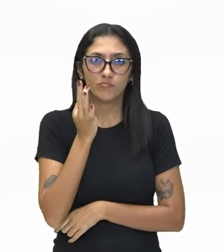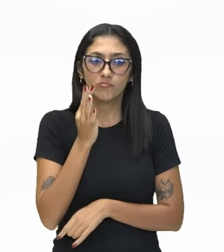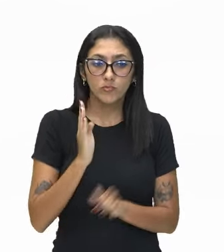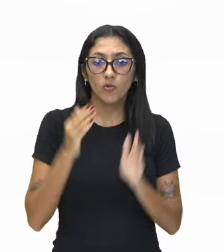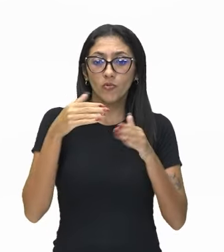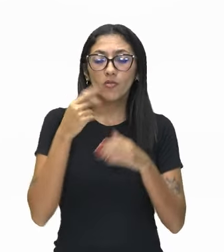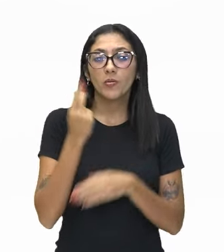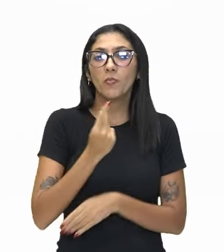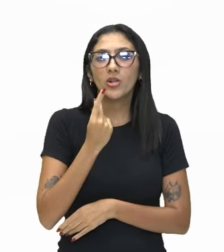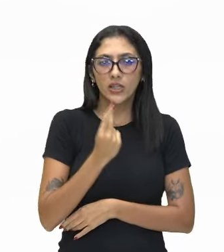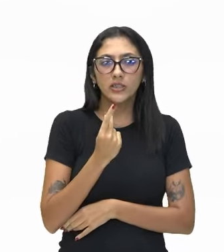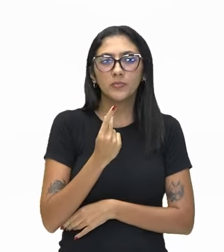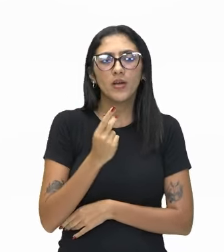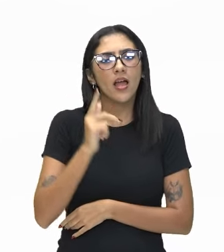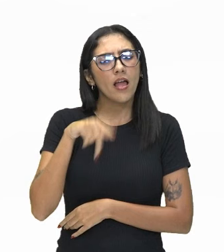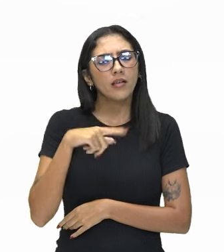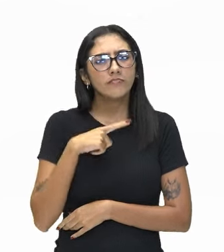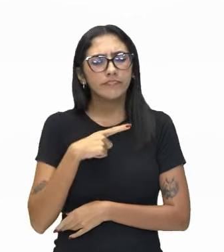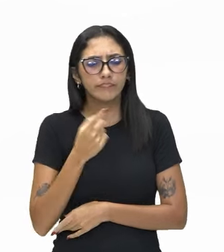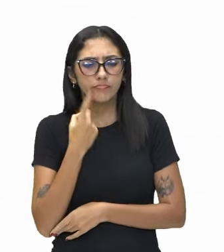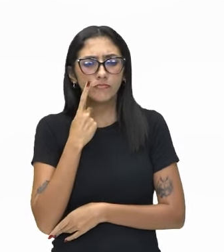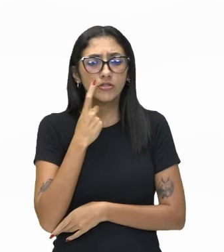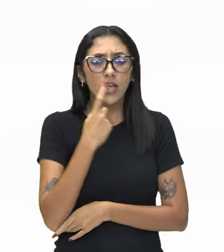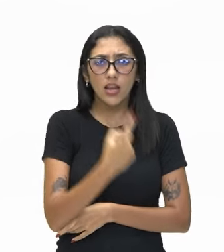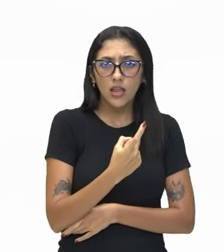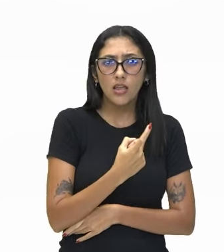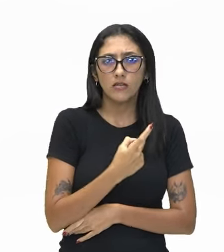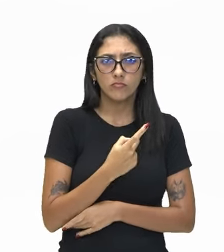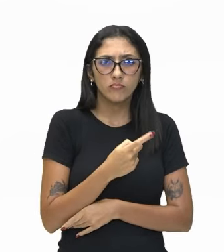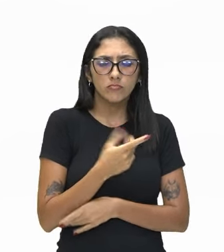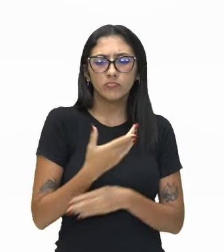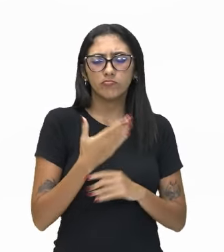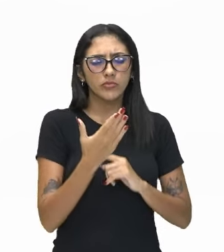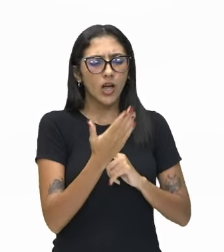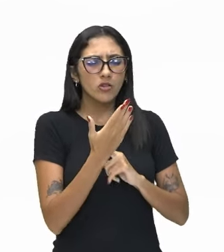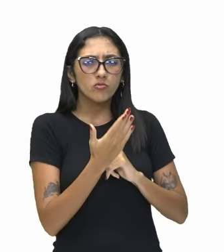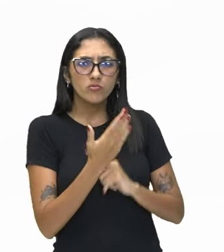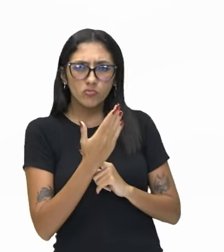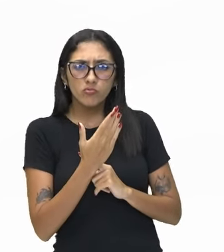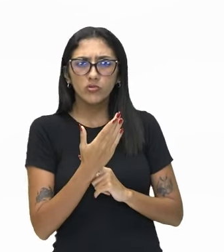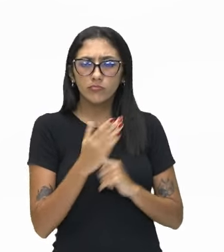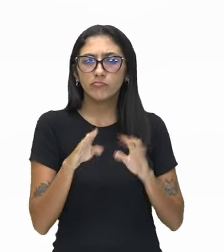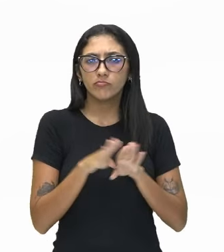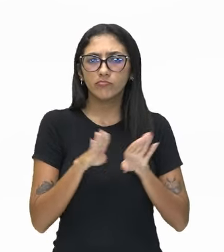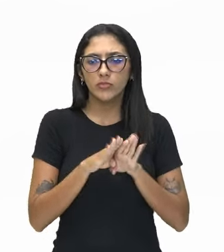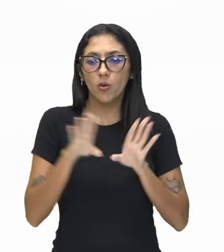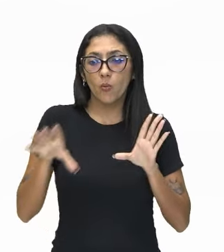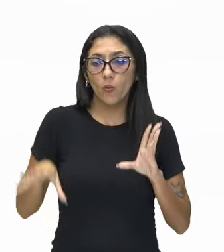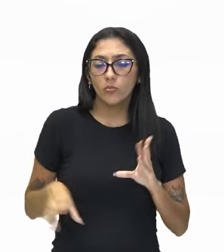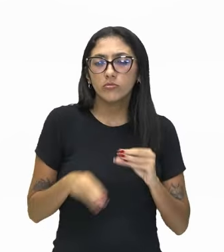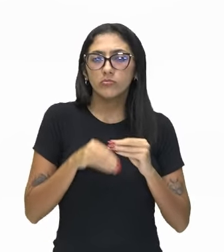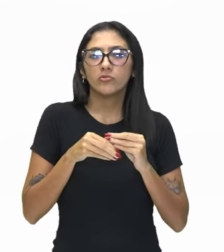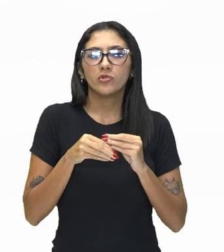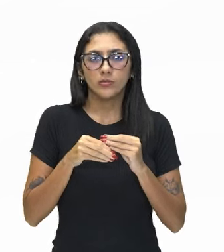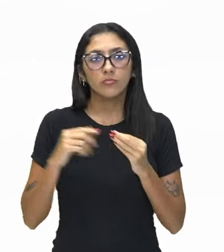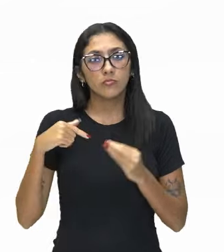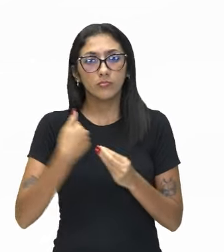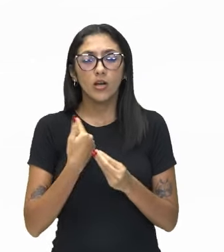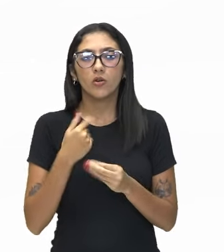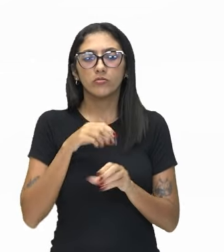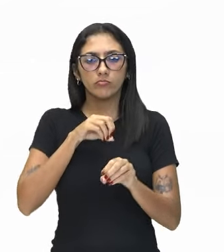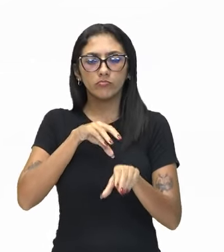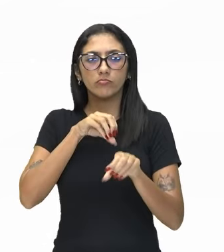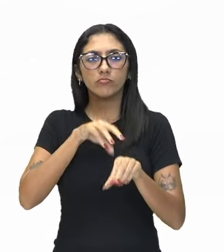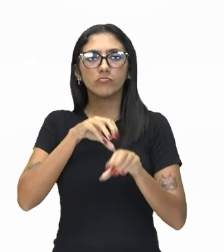E ela nos convida, nos ajuda, né? Ela vai contribuir para quê? Para a nossa educação